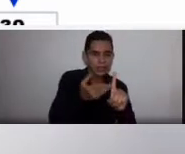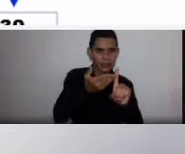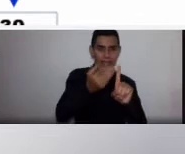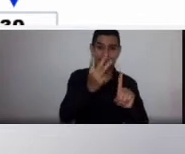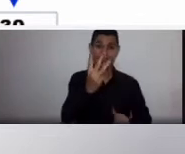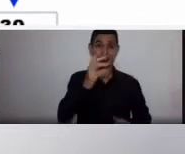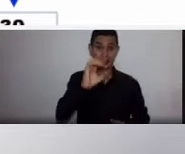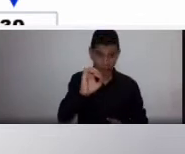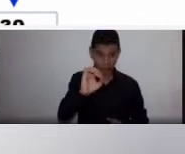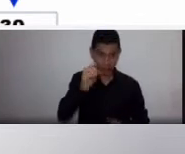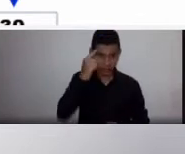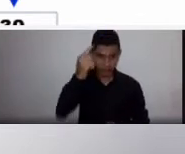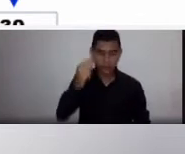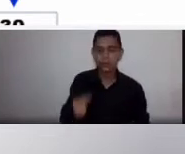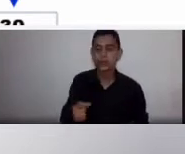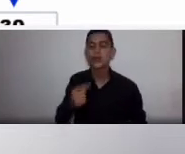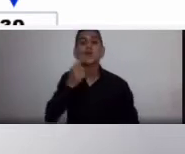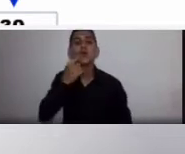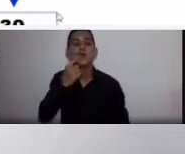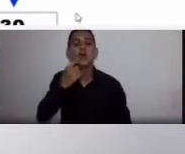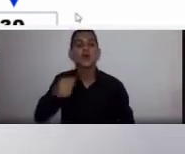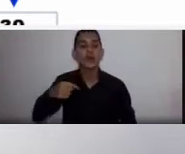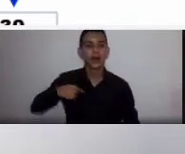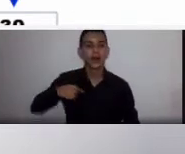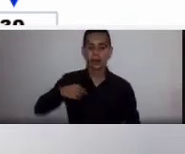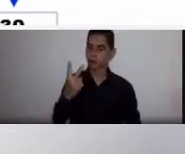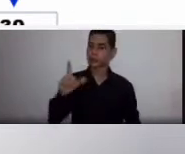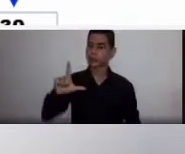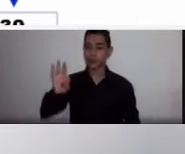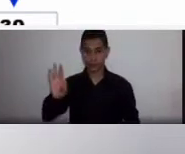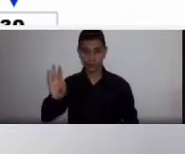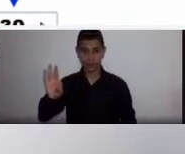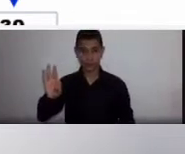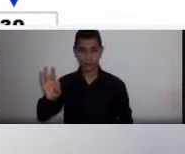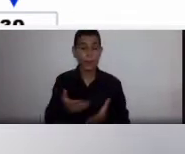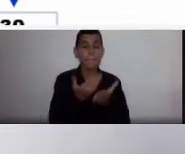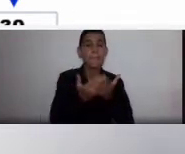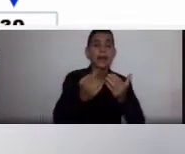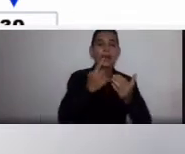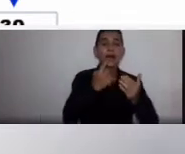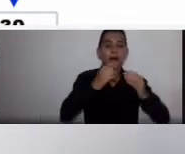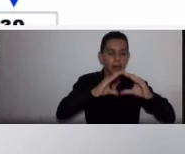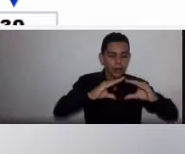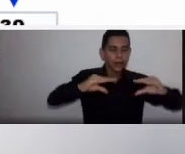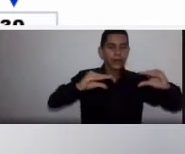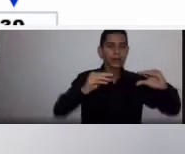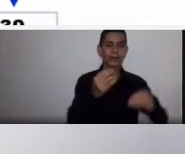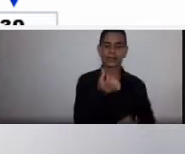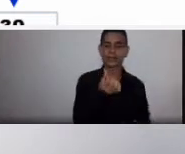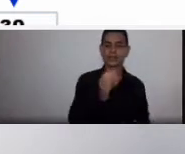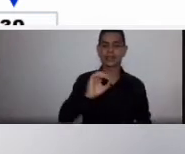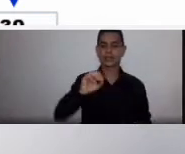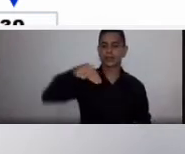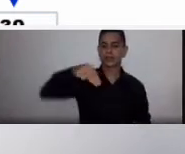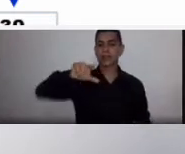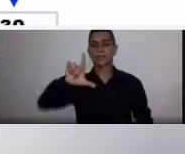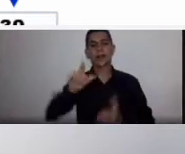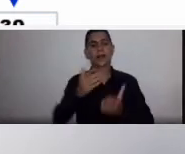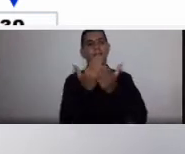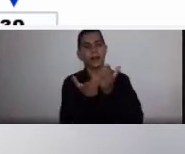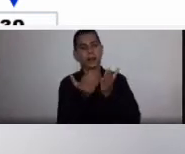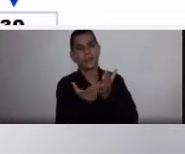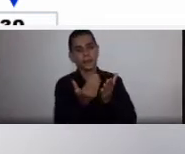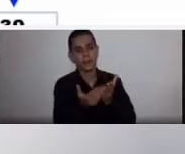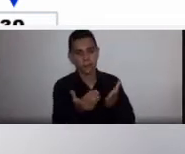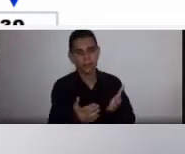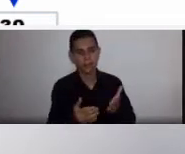perda de 2 litros de sangue, 600 ml de glóbulos vermelhos, redundando numa economia de praticamente 200